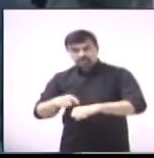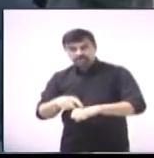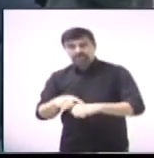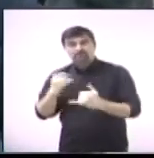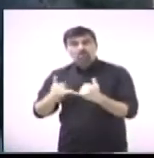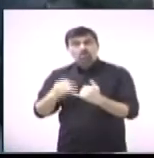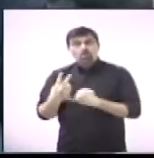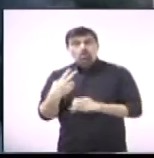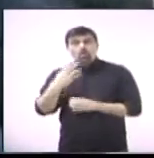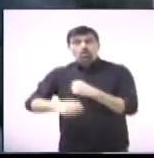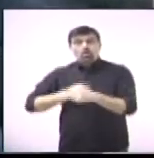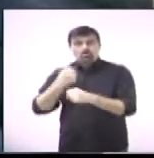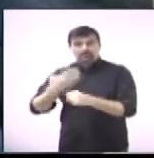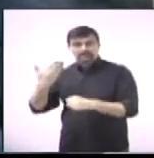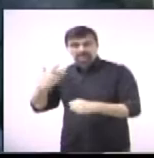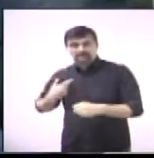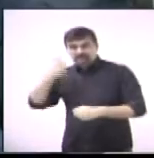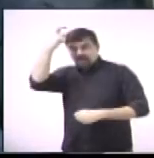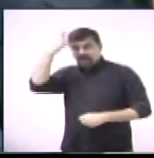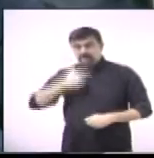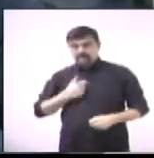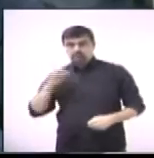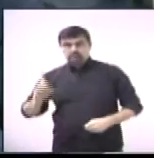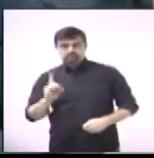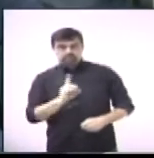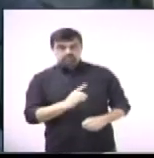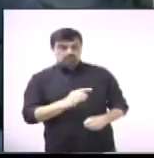anos atrás eu entrei com uma representação pública